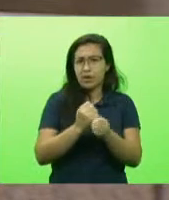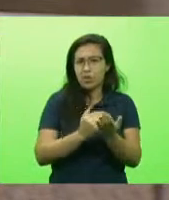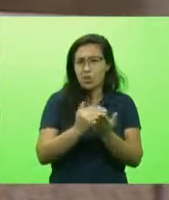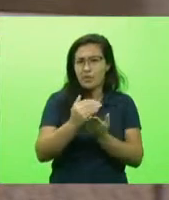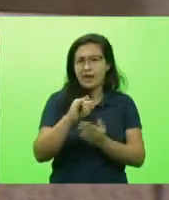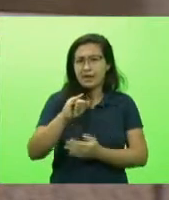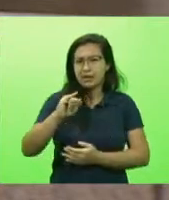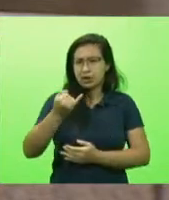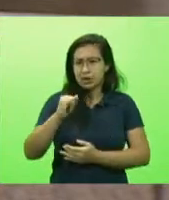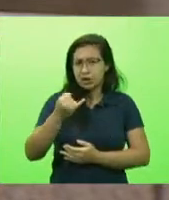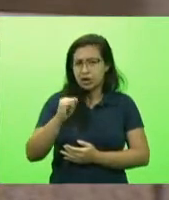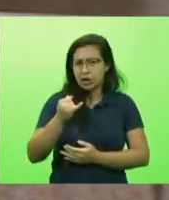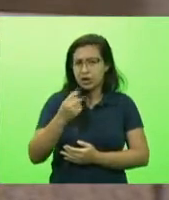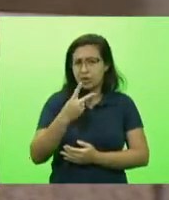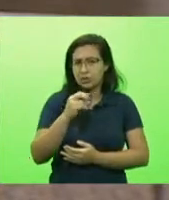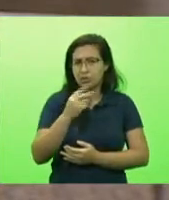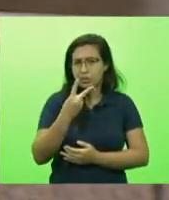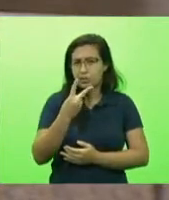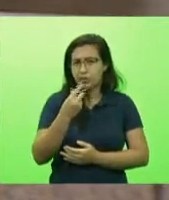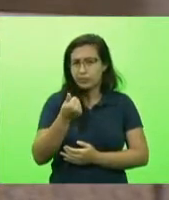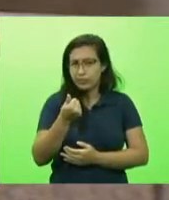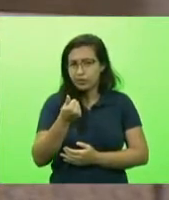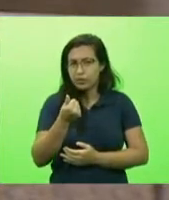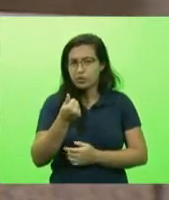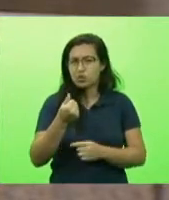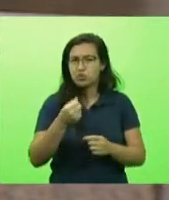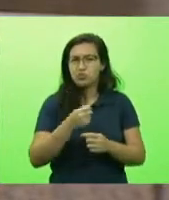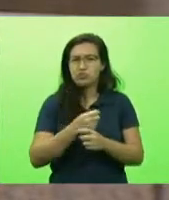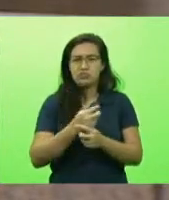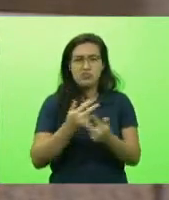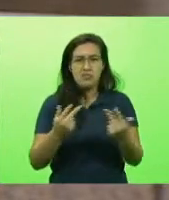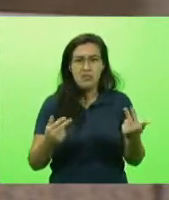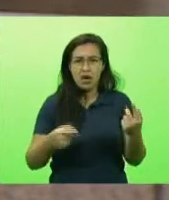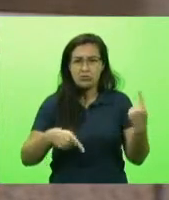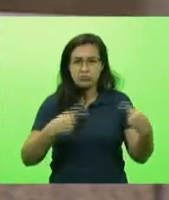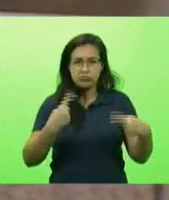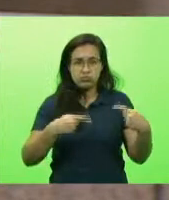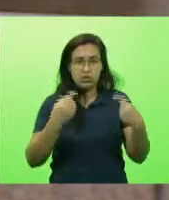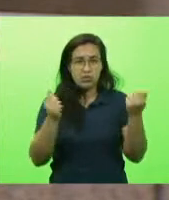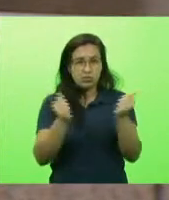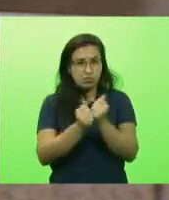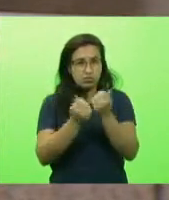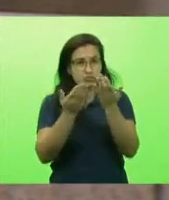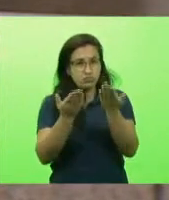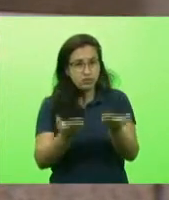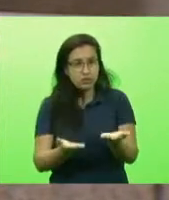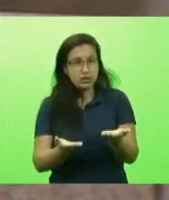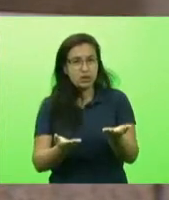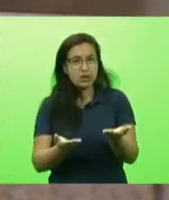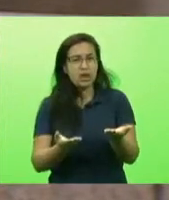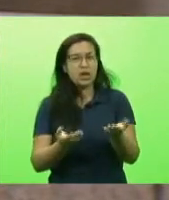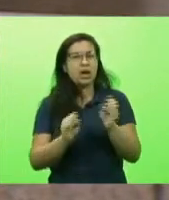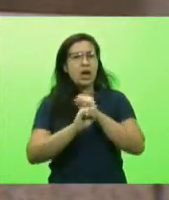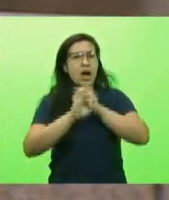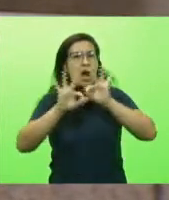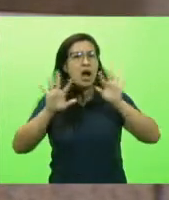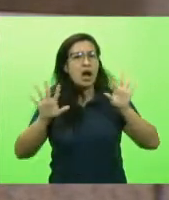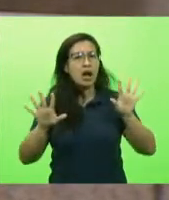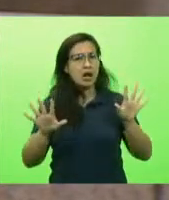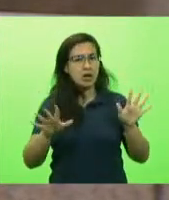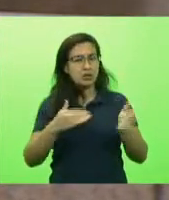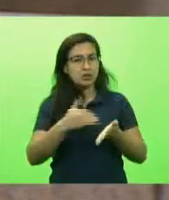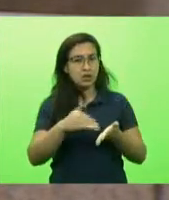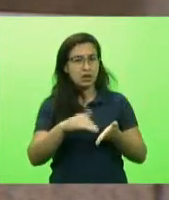tivemos vários debates com vossa excelência ficou muito claro por parte da secretaria de